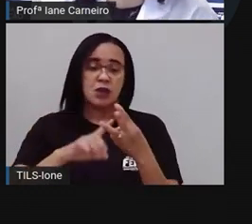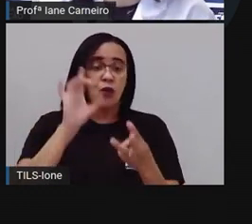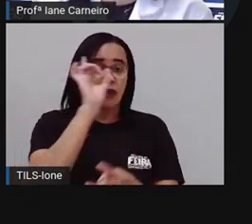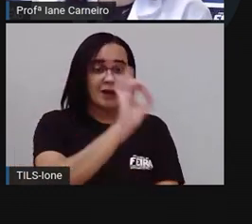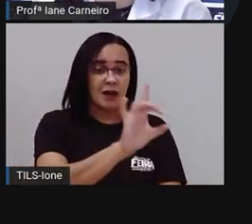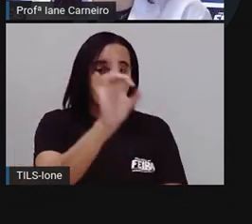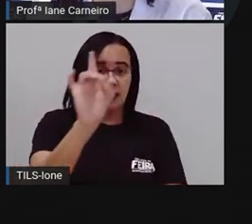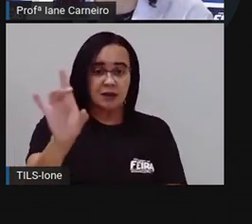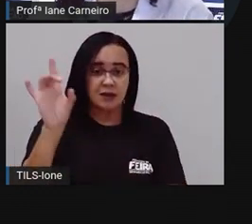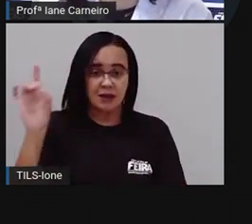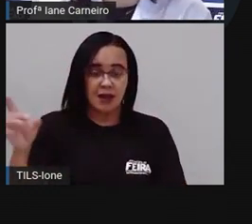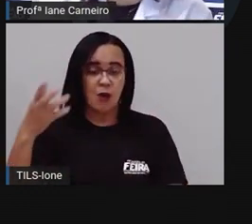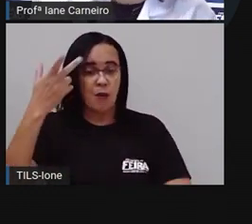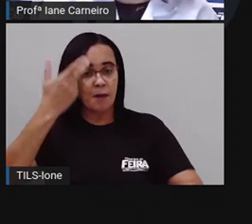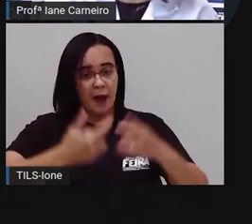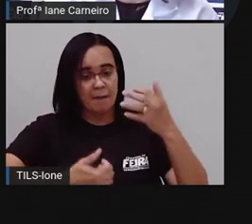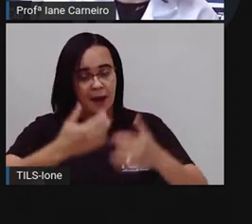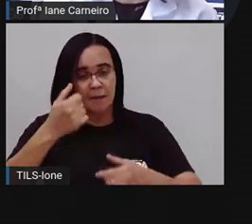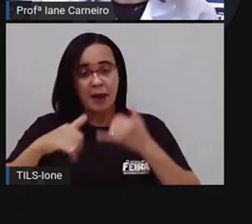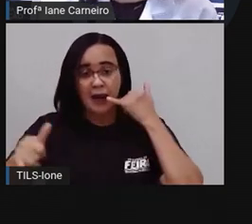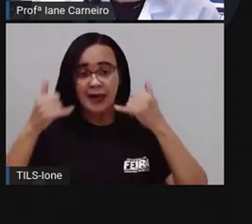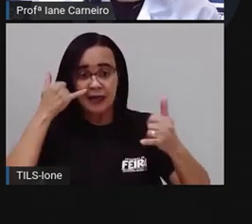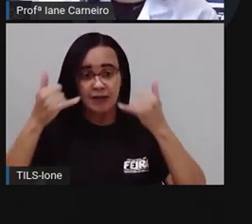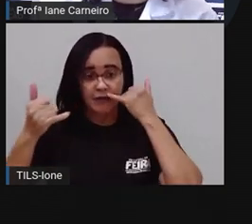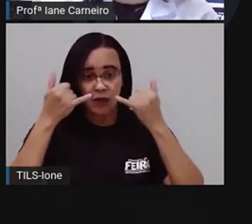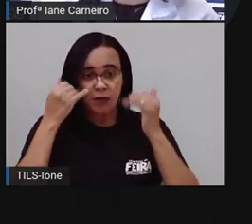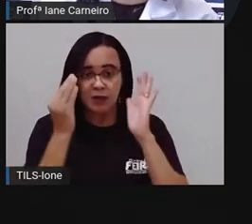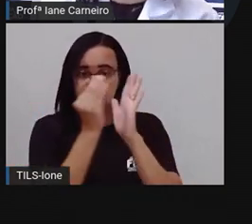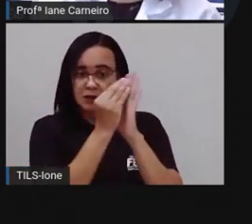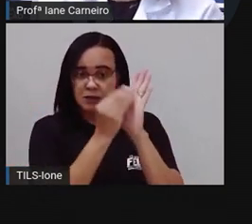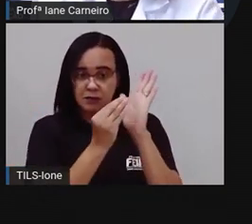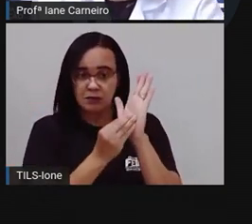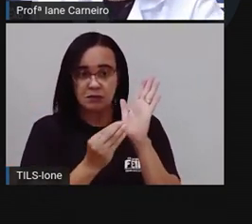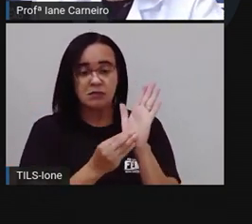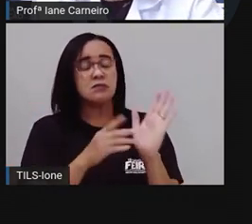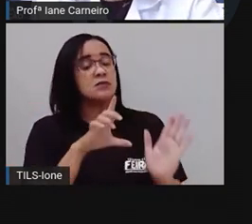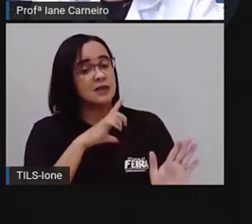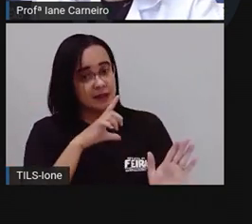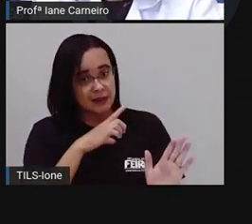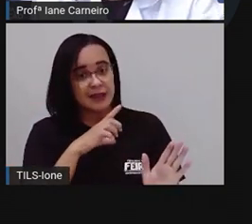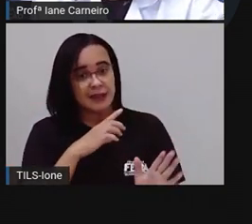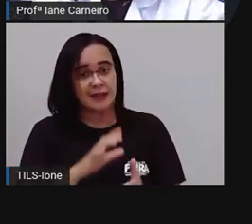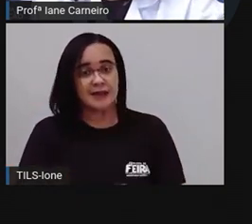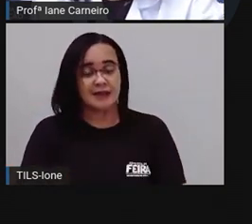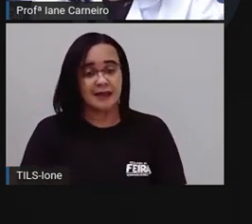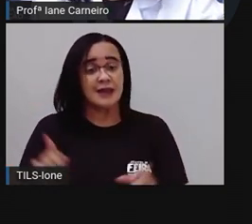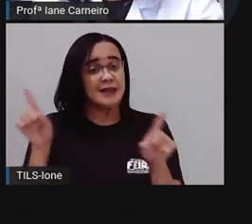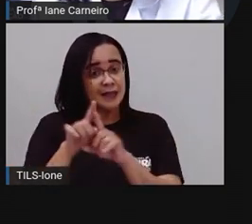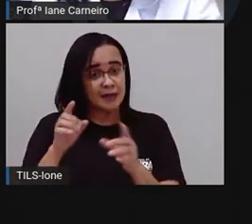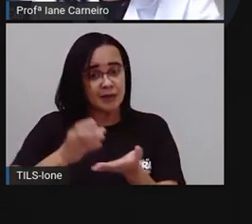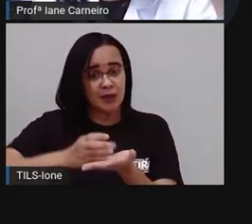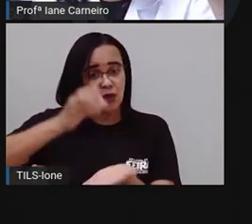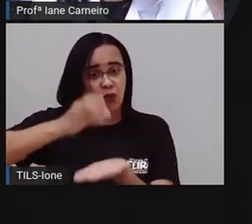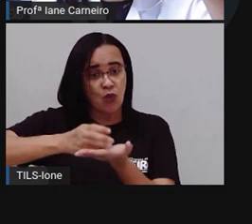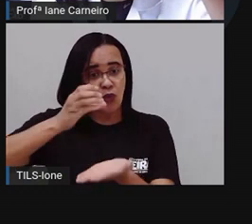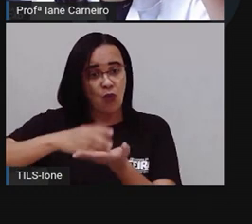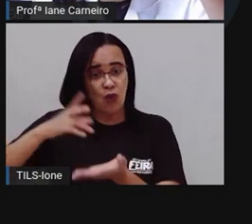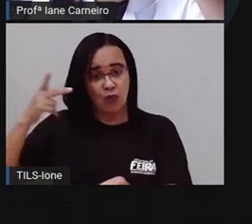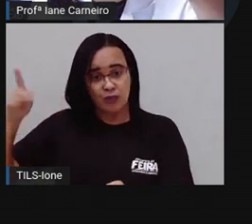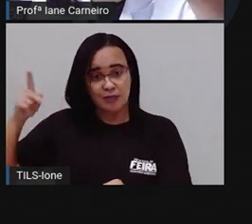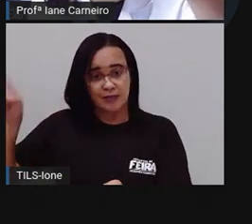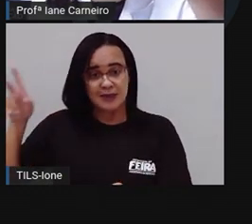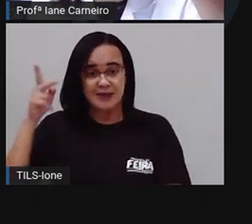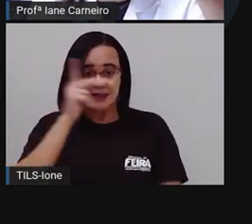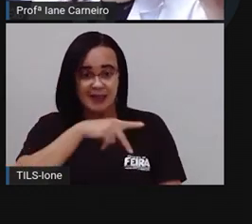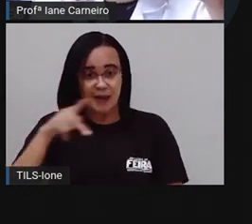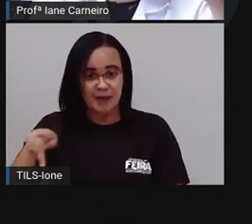de quanto cabe de líquido nela, tá bom? No copo descartável aqui da Pró, a capacidade, a quantidade de